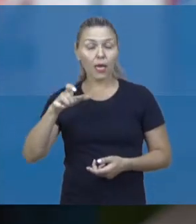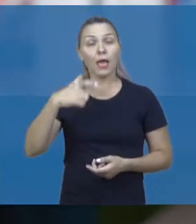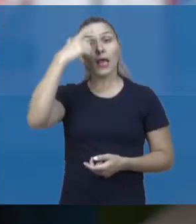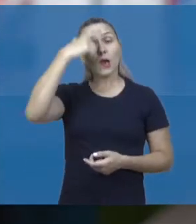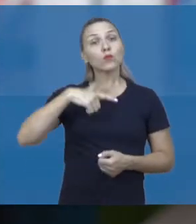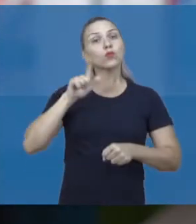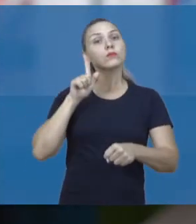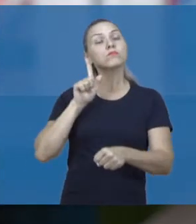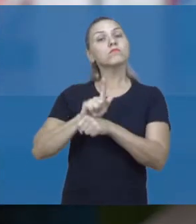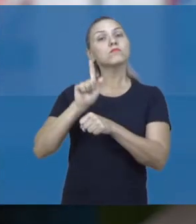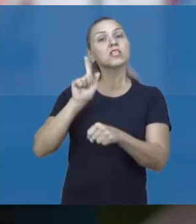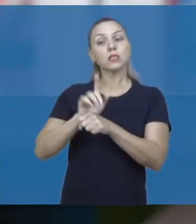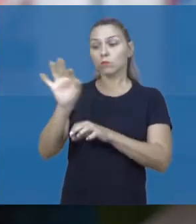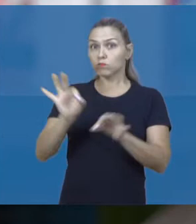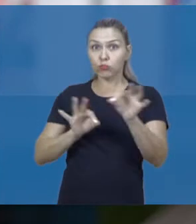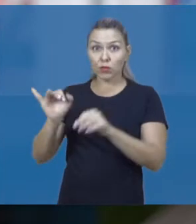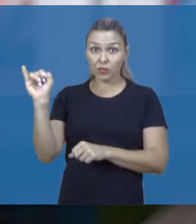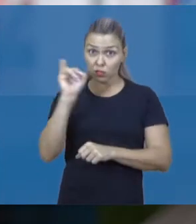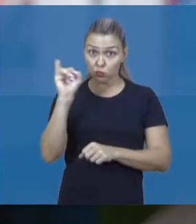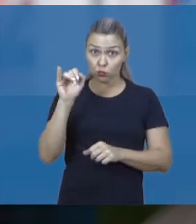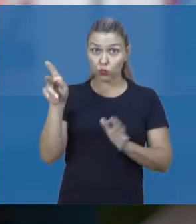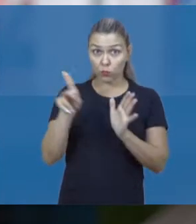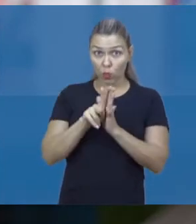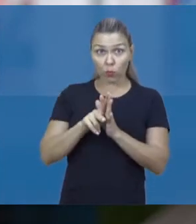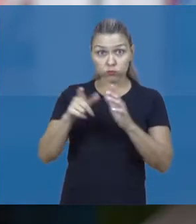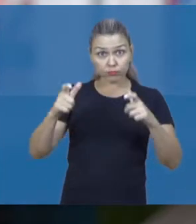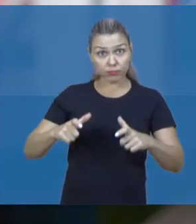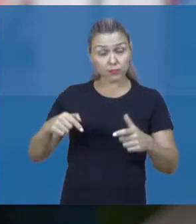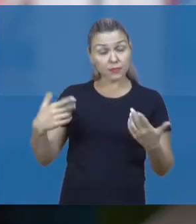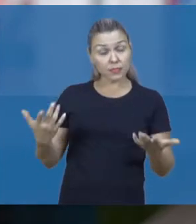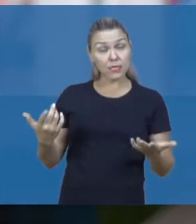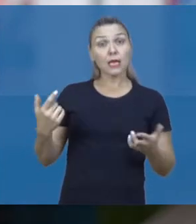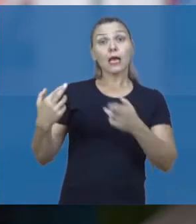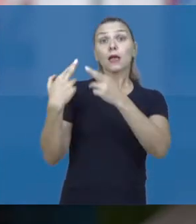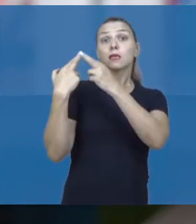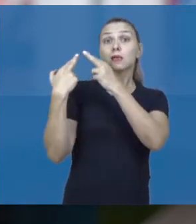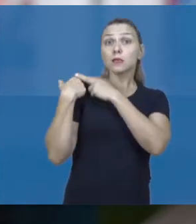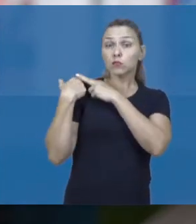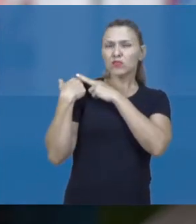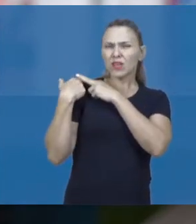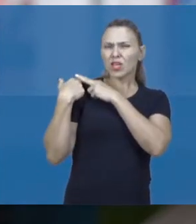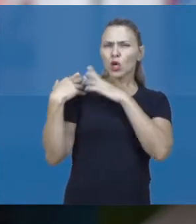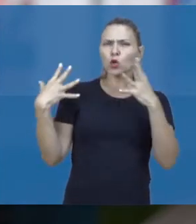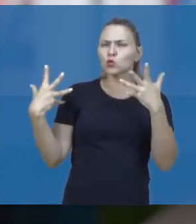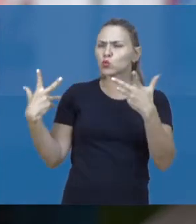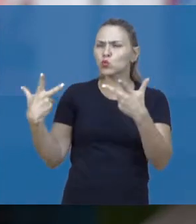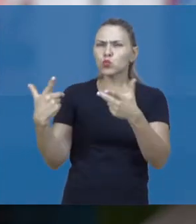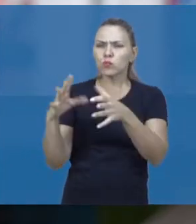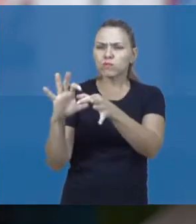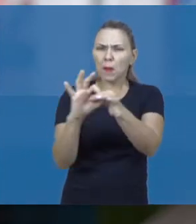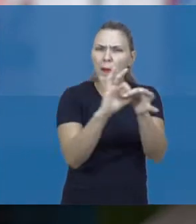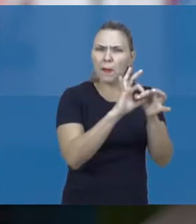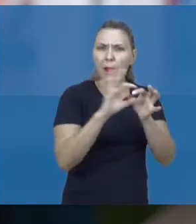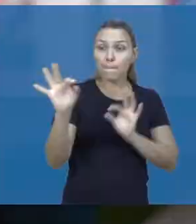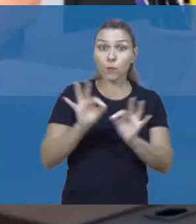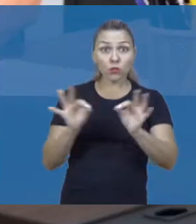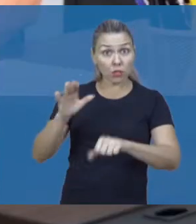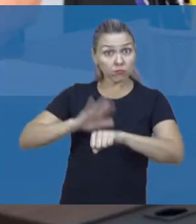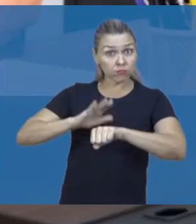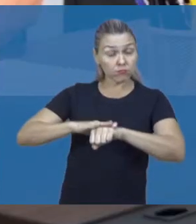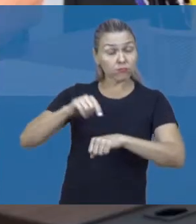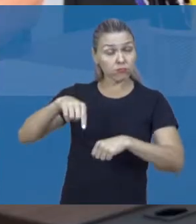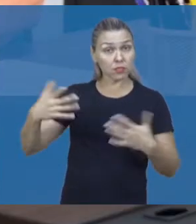eu sou gerente de programas do Instituto Rodrigo Mendes, responsável pela articulação de todos os projetos que a gente faz aqui.